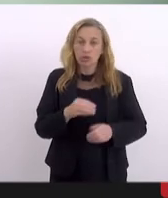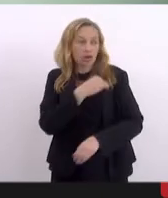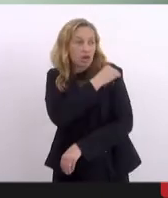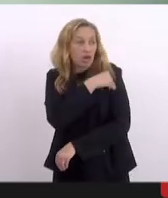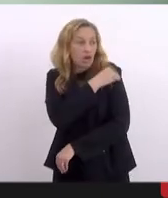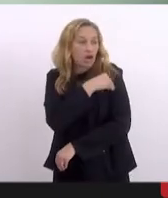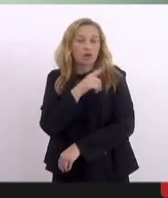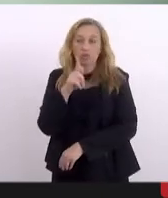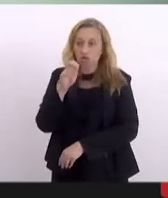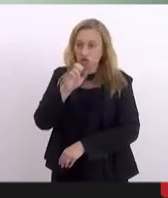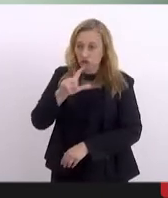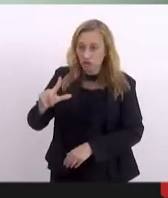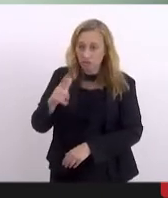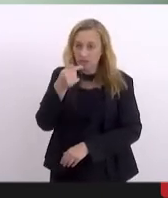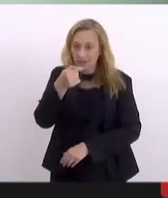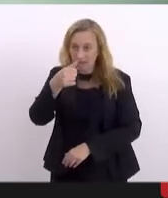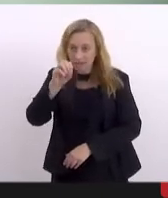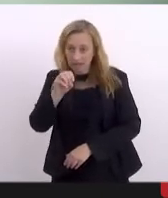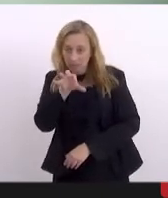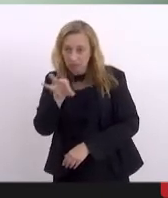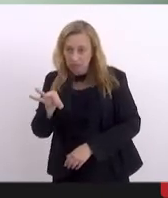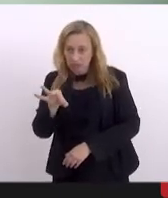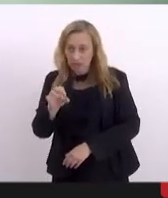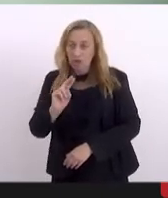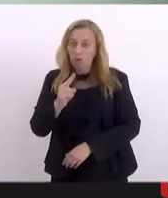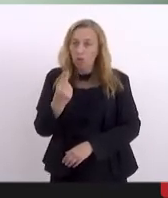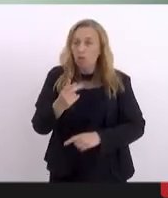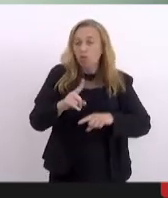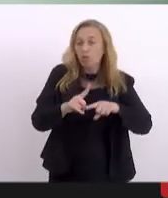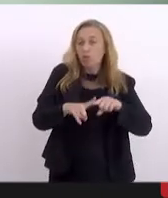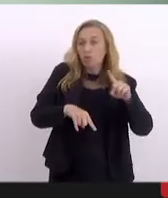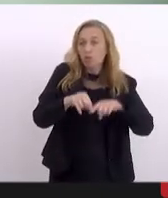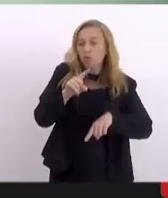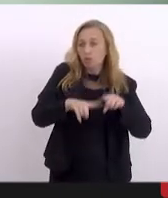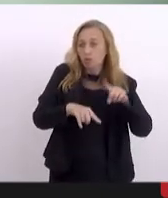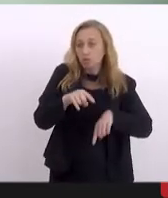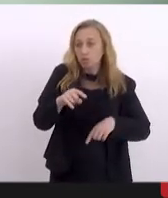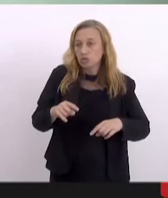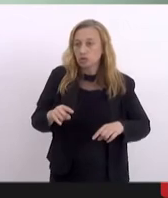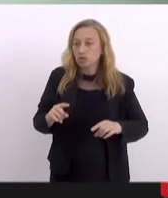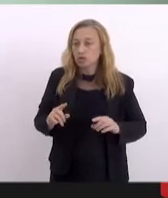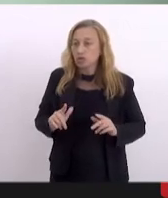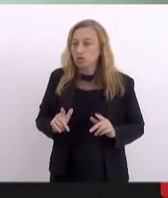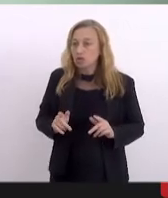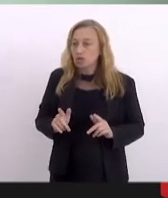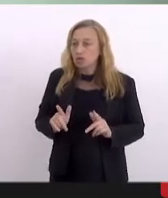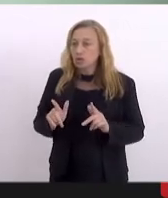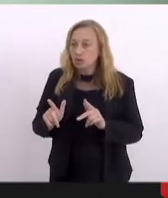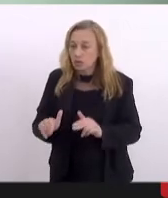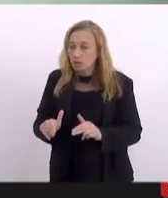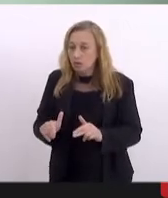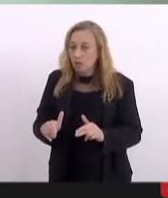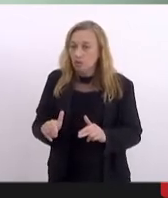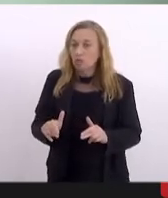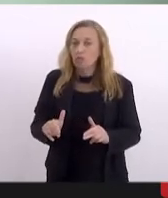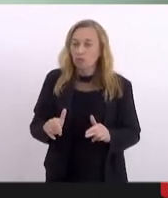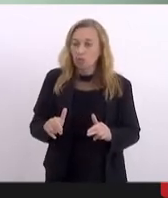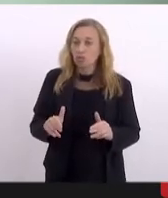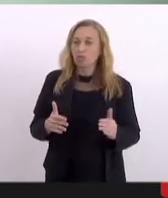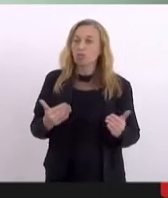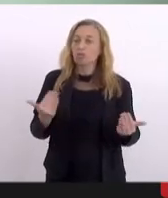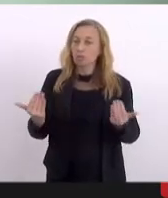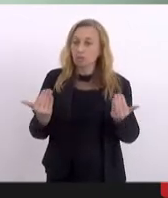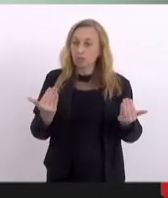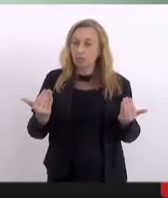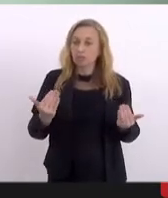álcool em gel 70%, ou produto com eficácia semelhante em quantidade compatível com a